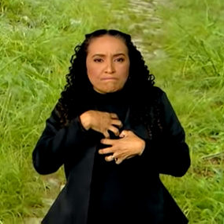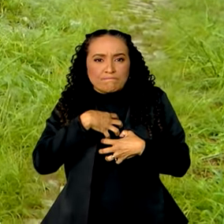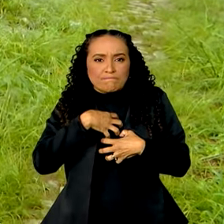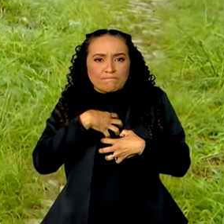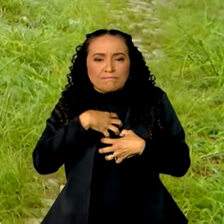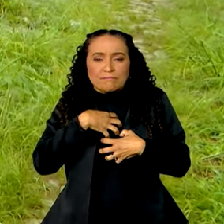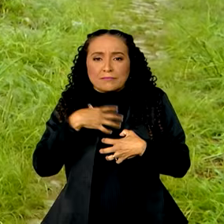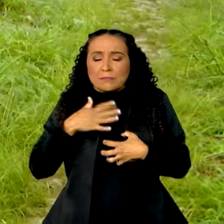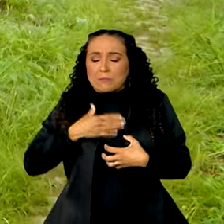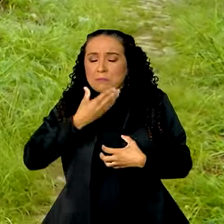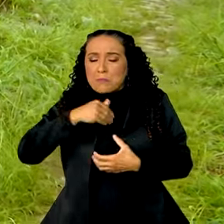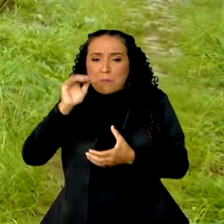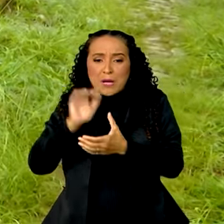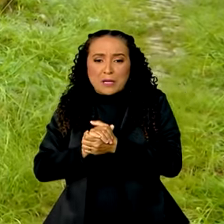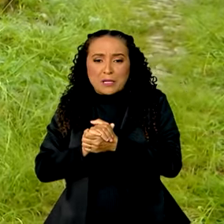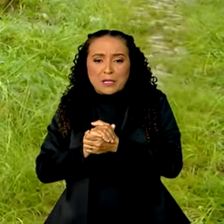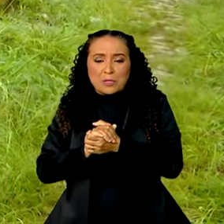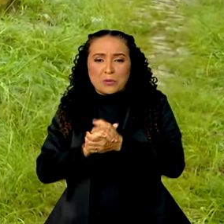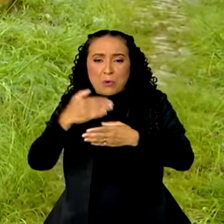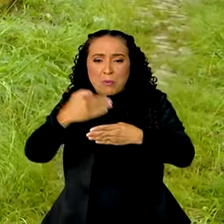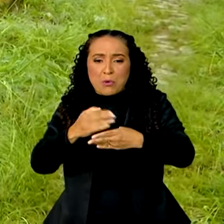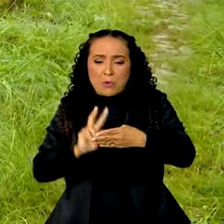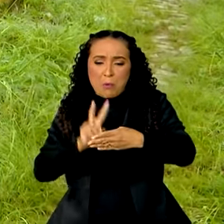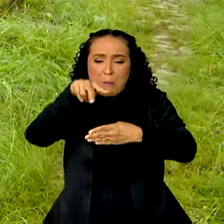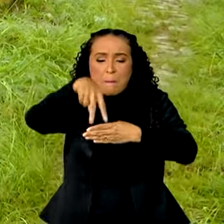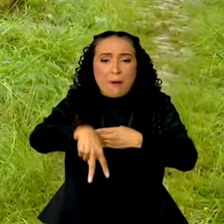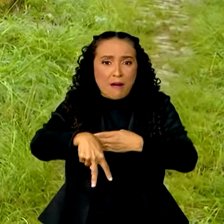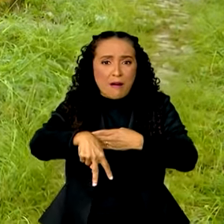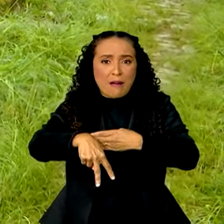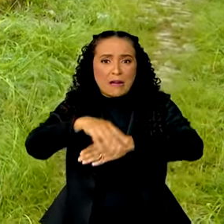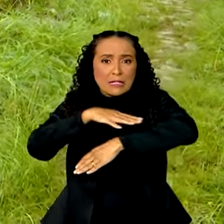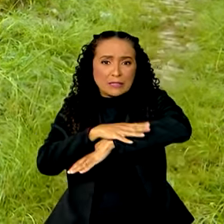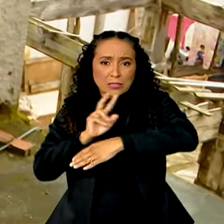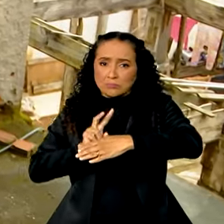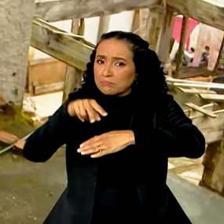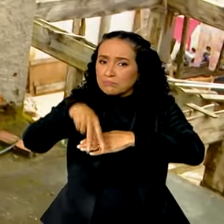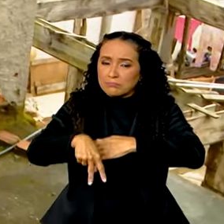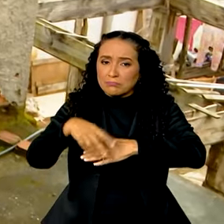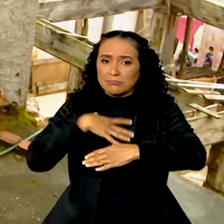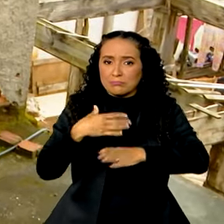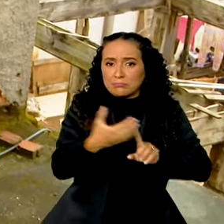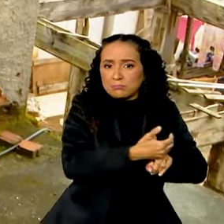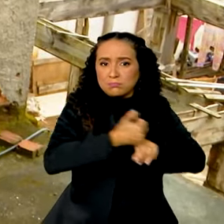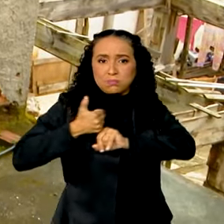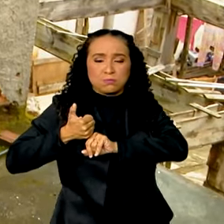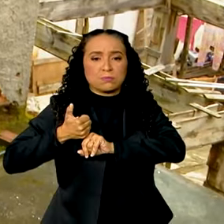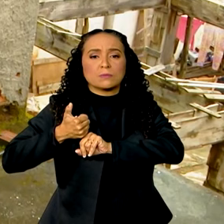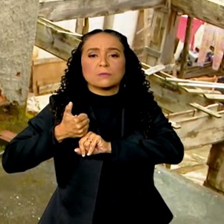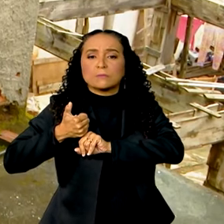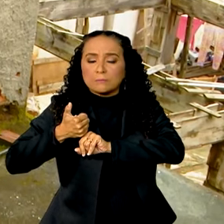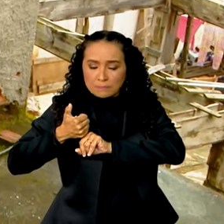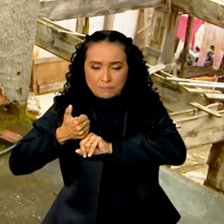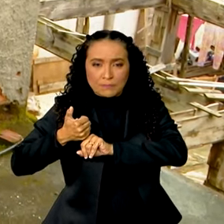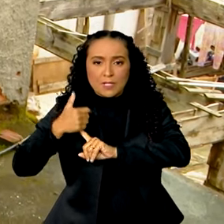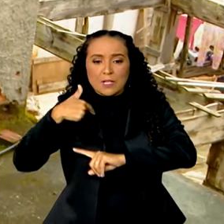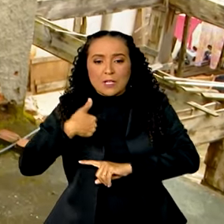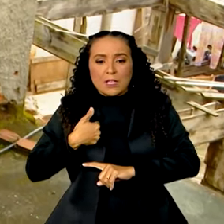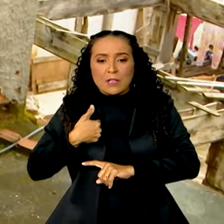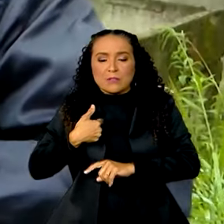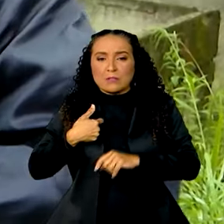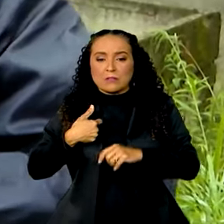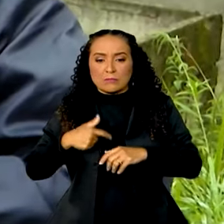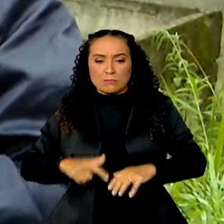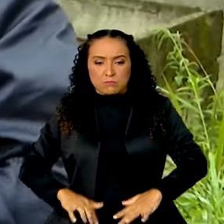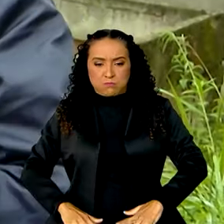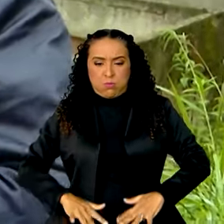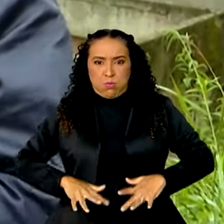Aí o meu marido pulou o muro, pulou a janela, aí me tirou, me tirou e eu fiquei soterrada